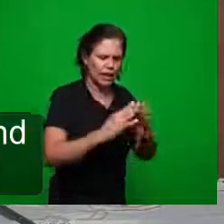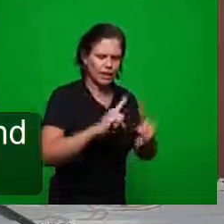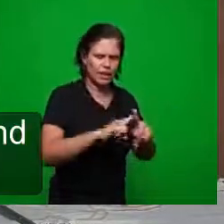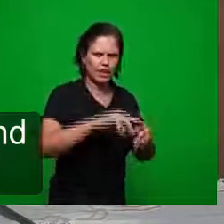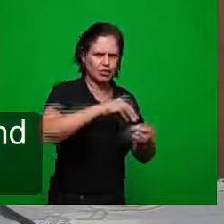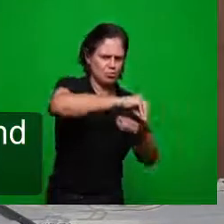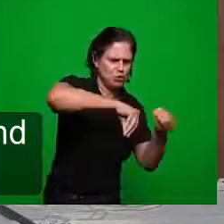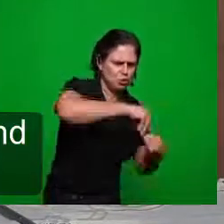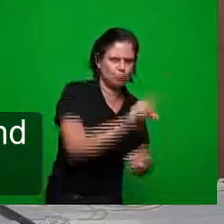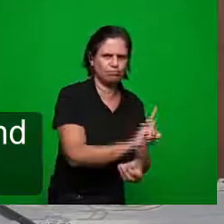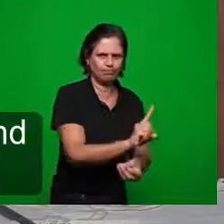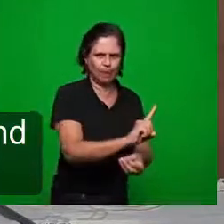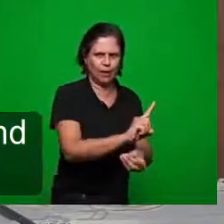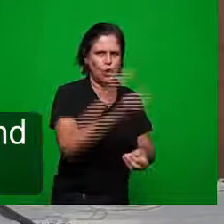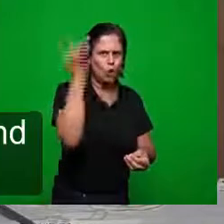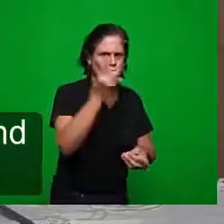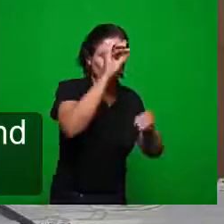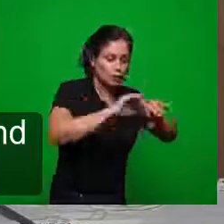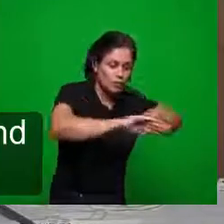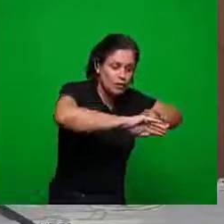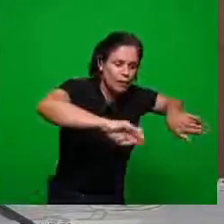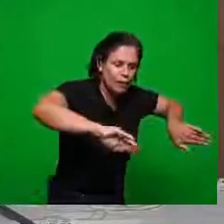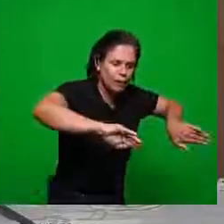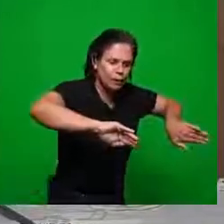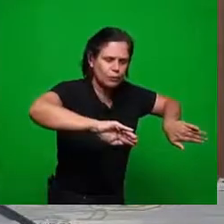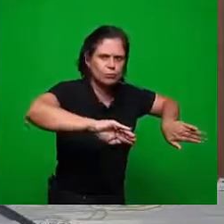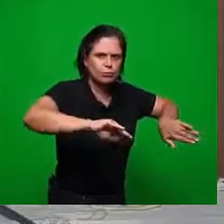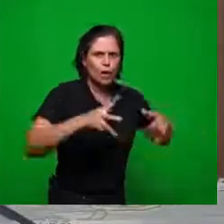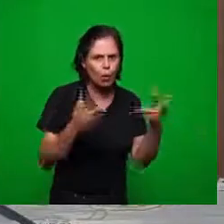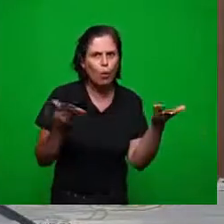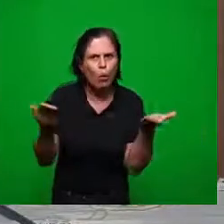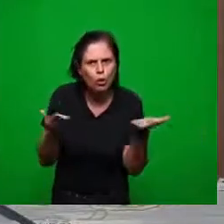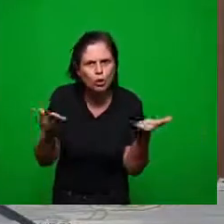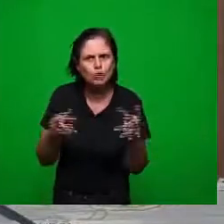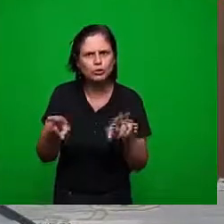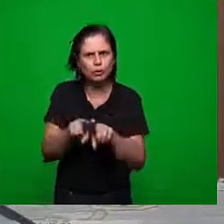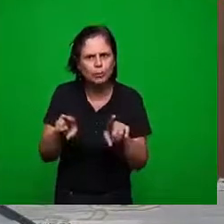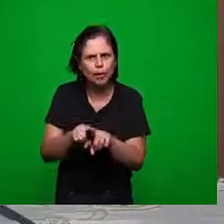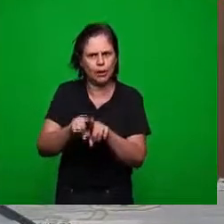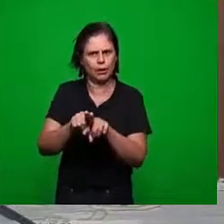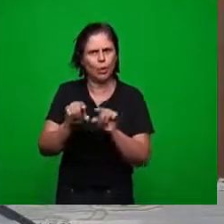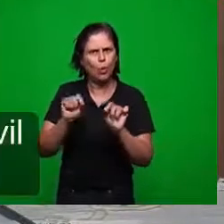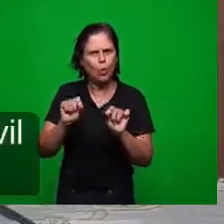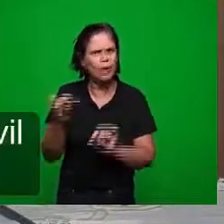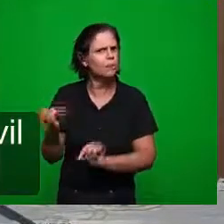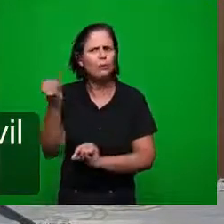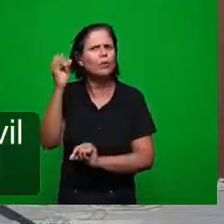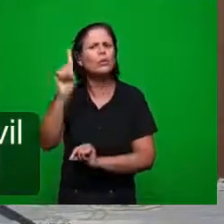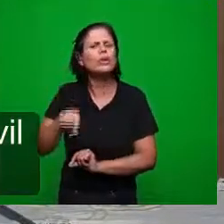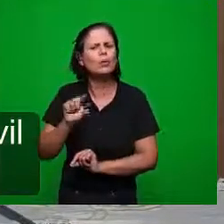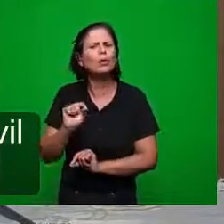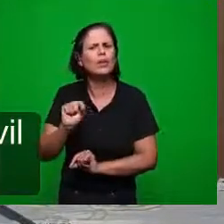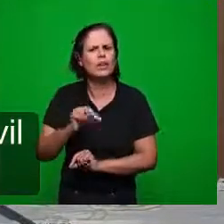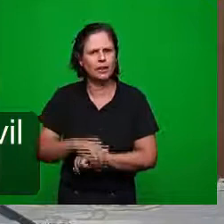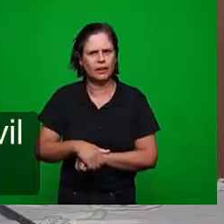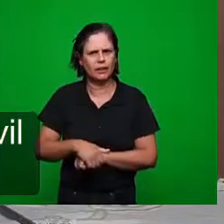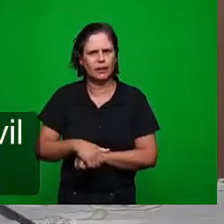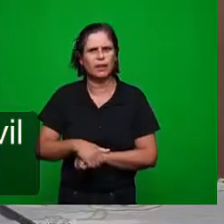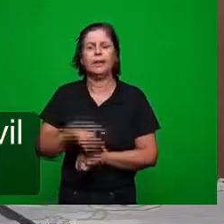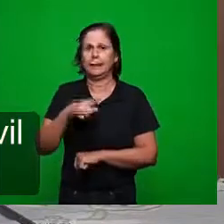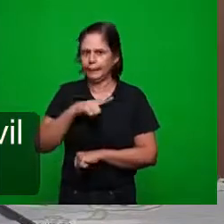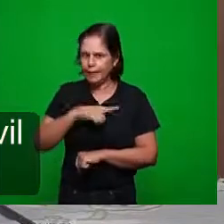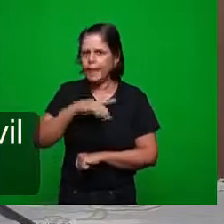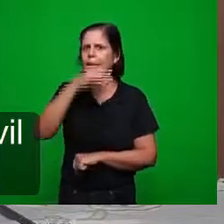não faltou isso na vida da igreja como não falta hoje também o que é importante para nós é saber que tem